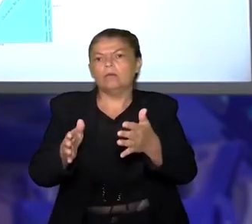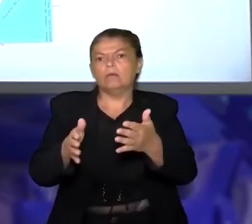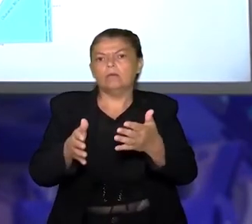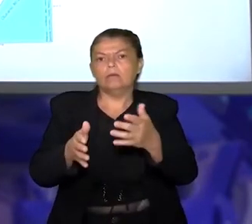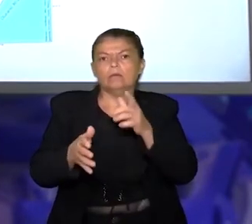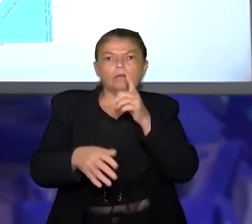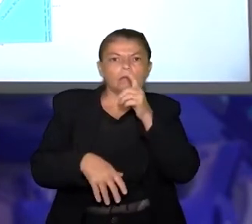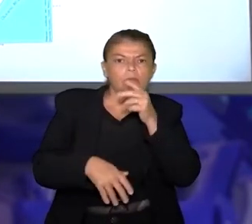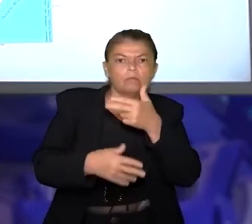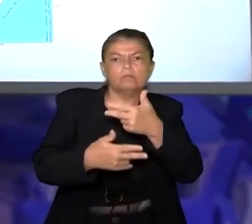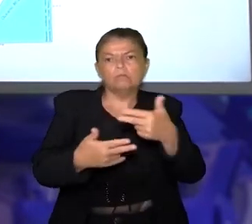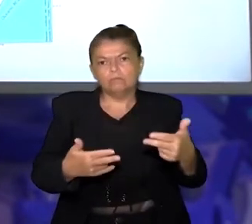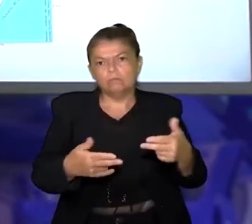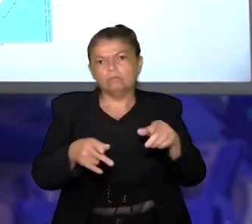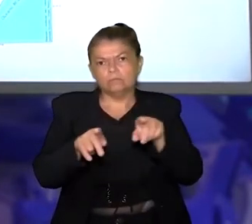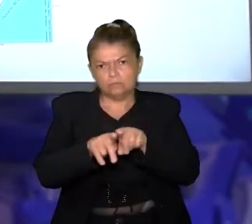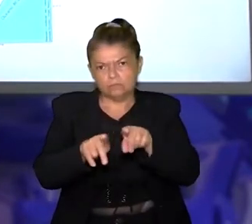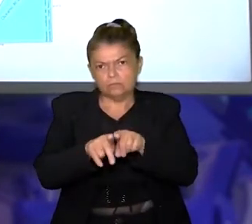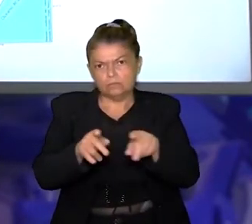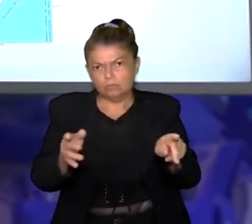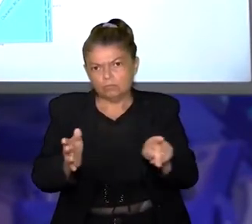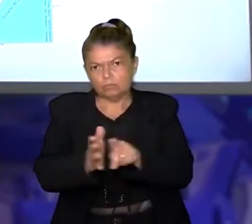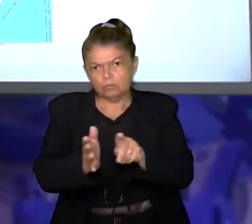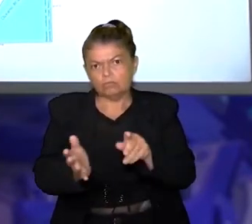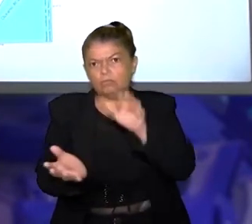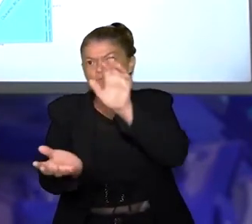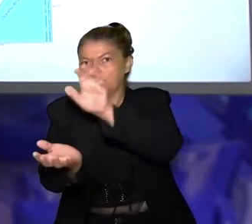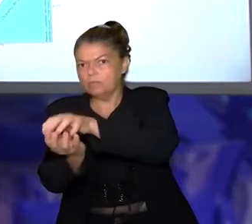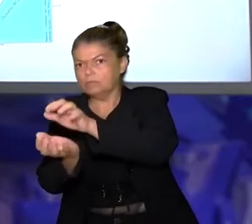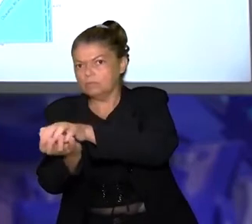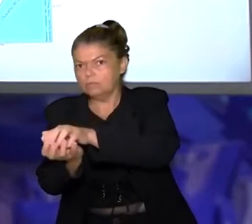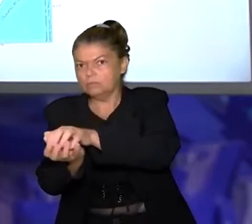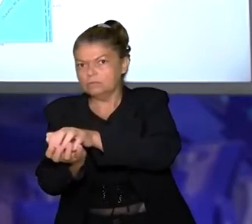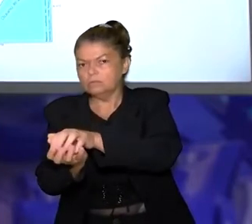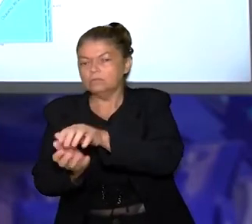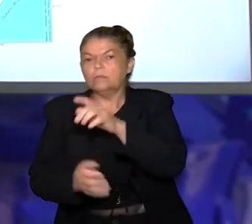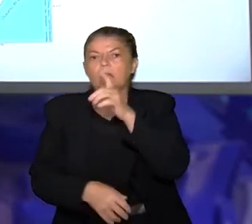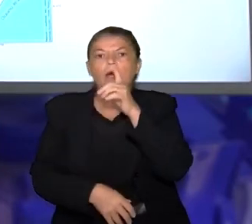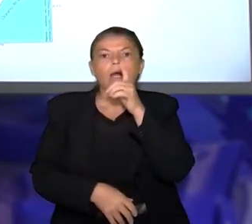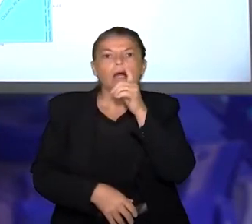de fonte determinado à Agência Pernambucana de Águas.